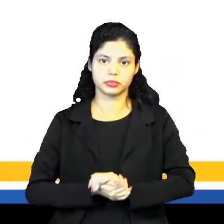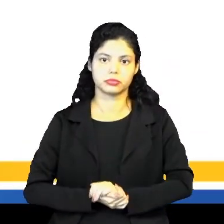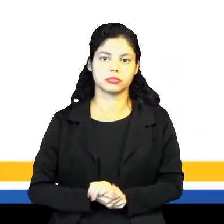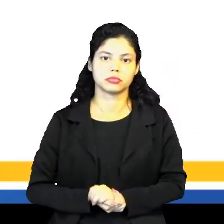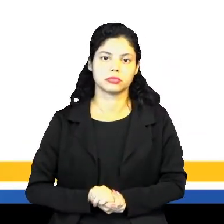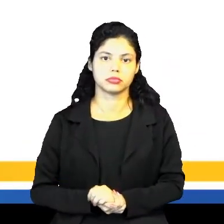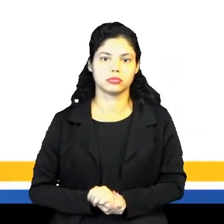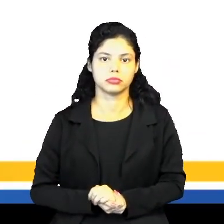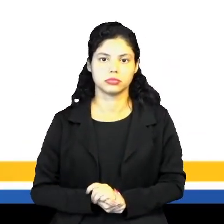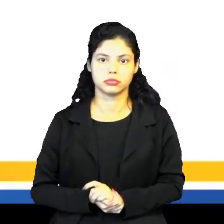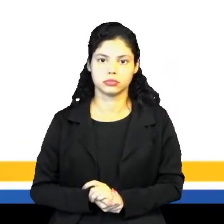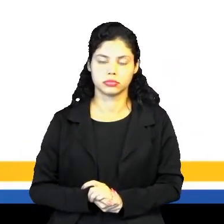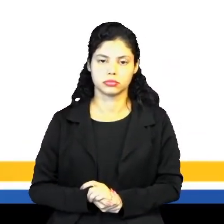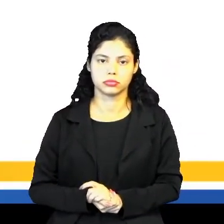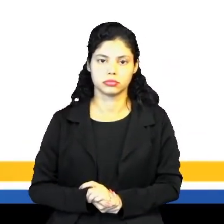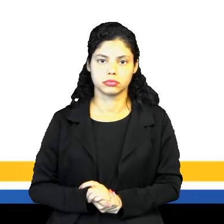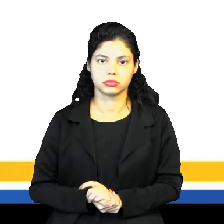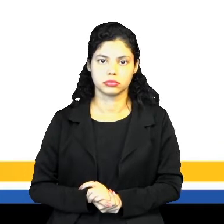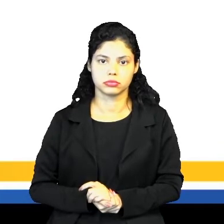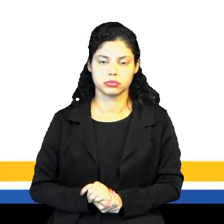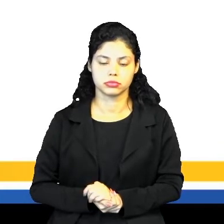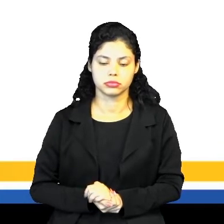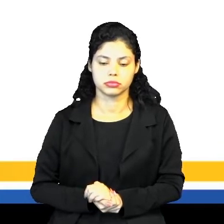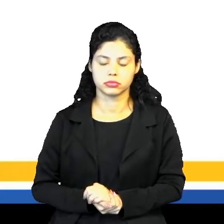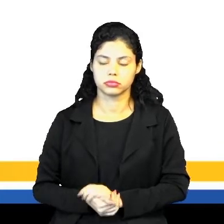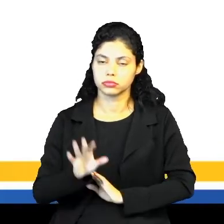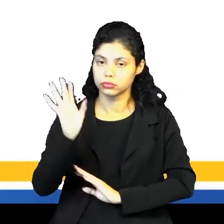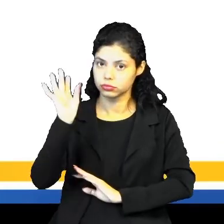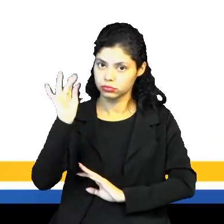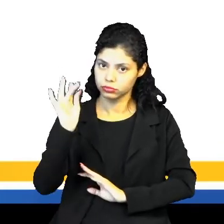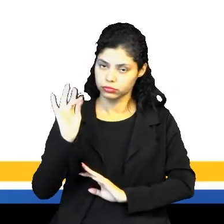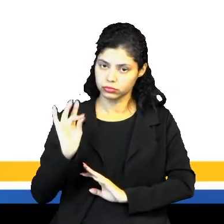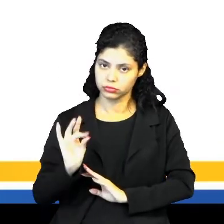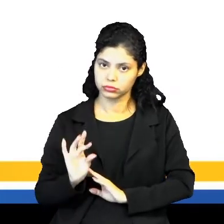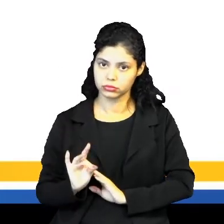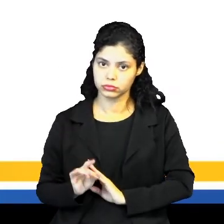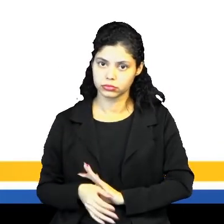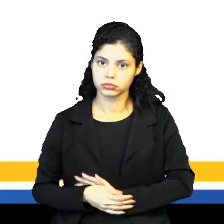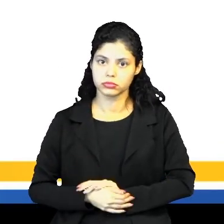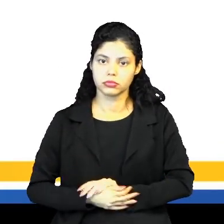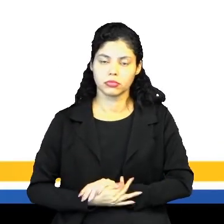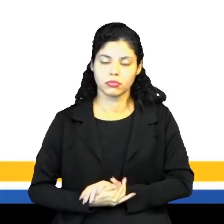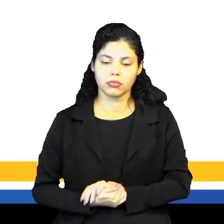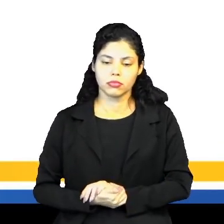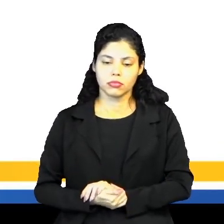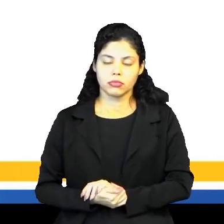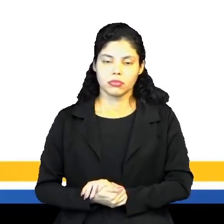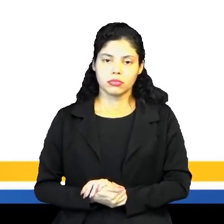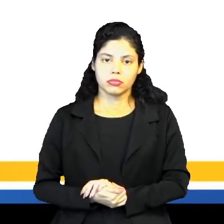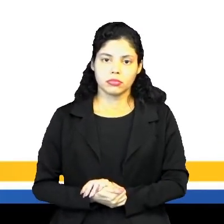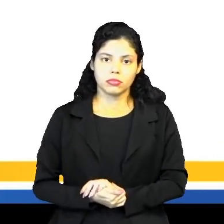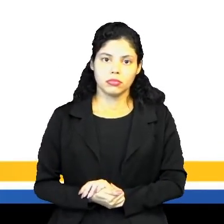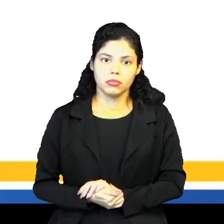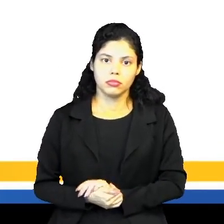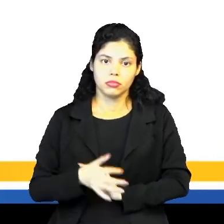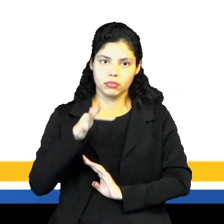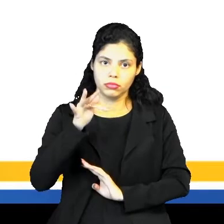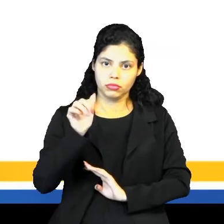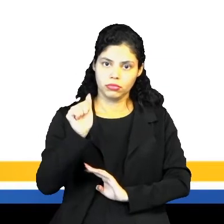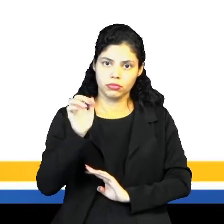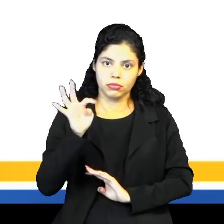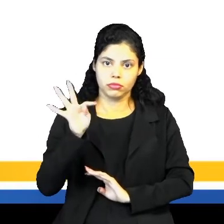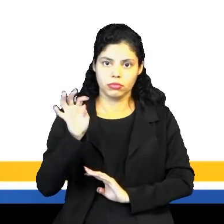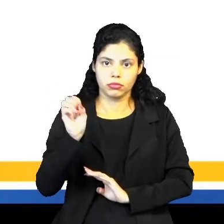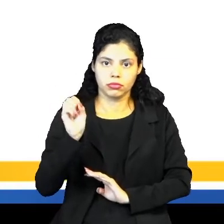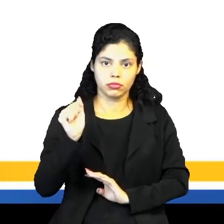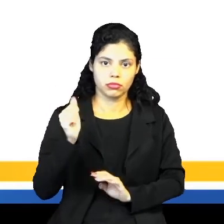E depois nós temos ali, de forma minuciosa, né? Os detalhes. São justamente esses fatos menores, né? Ali